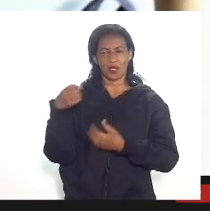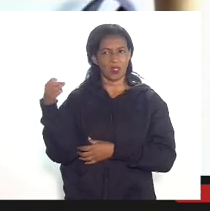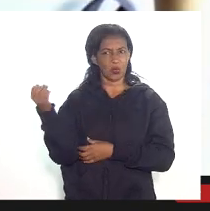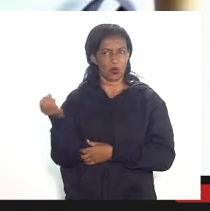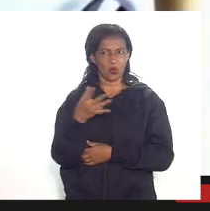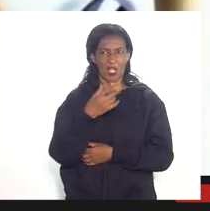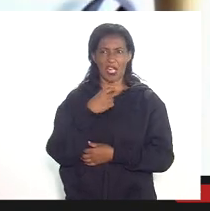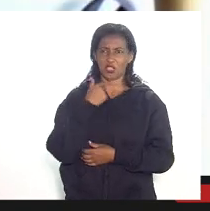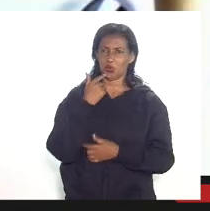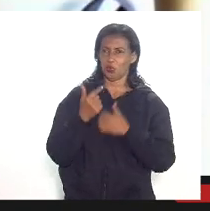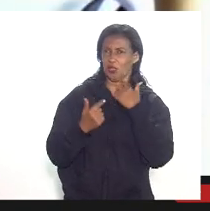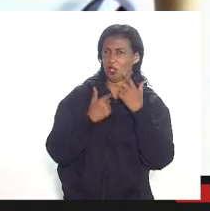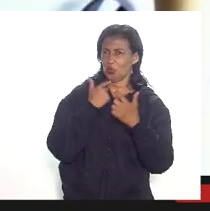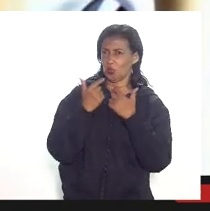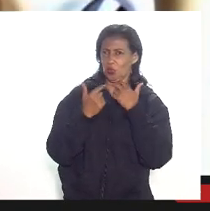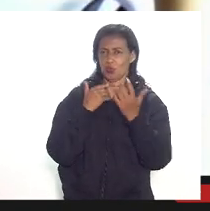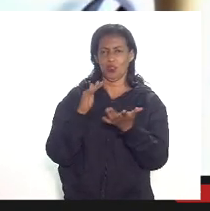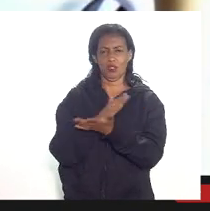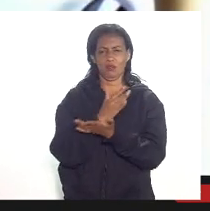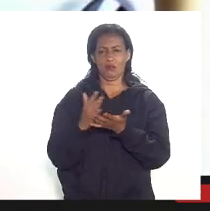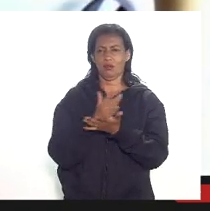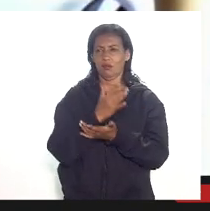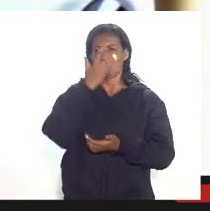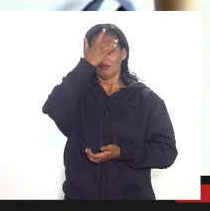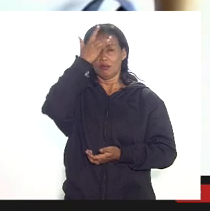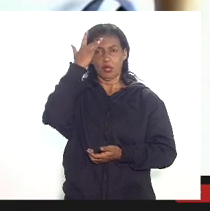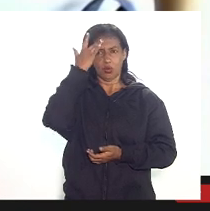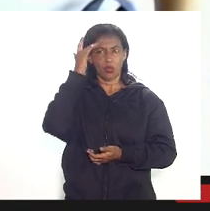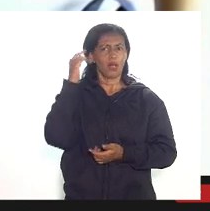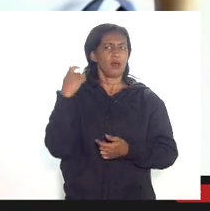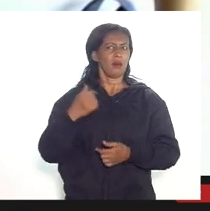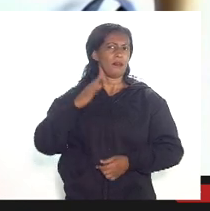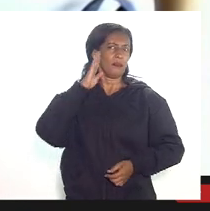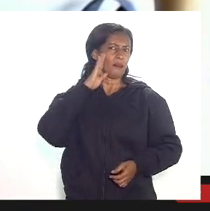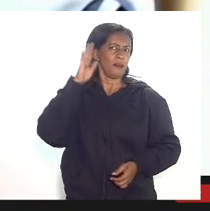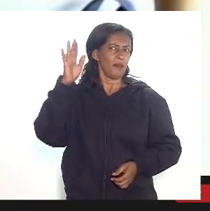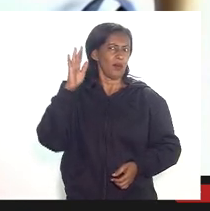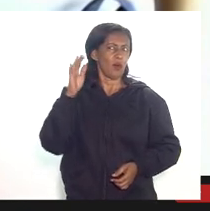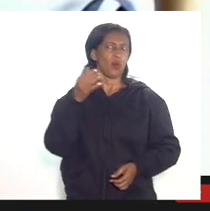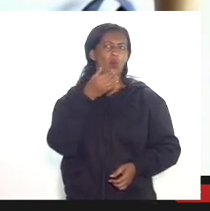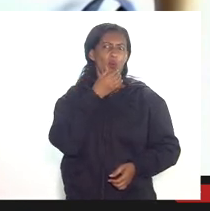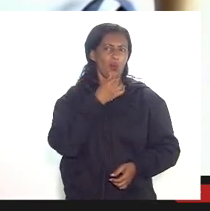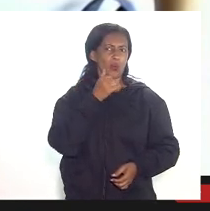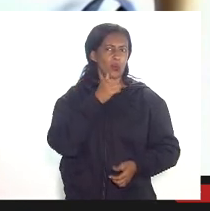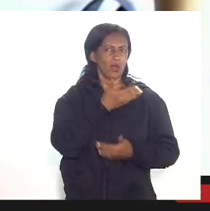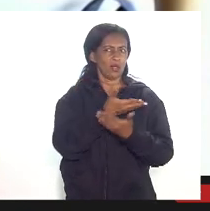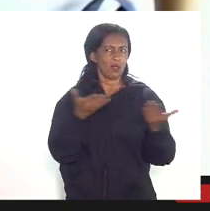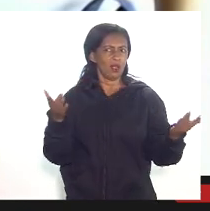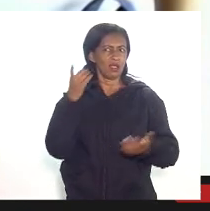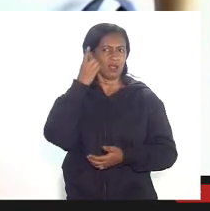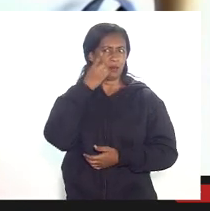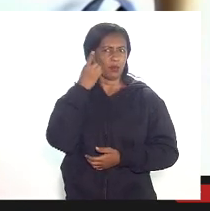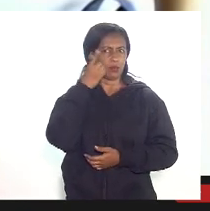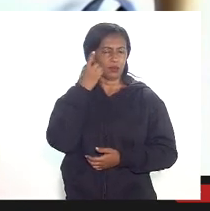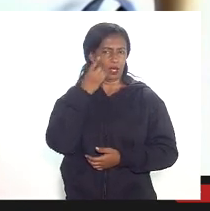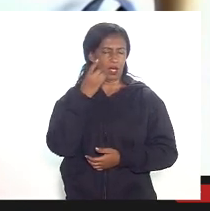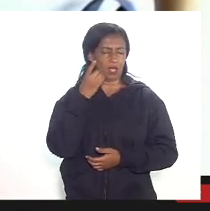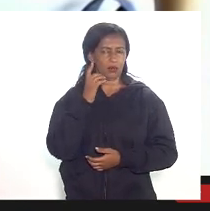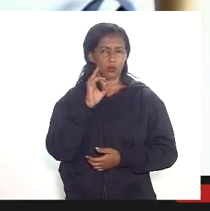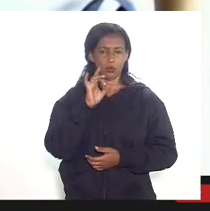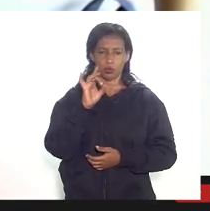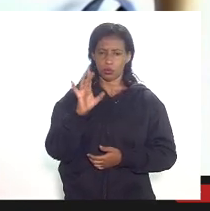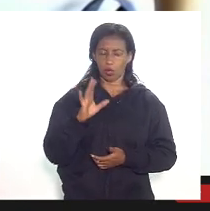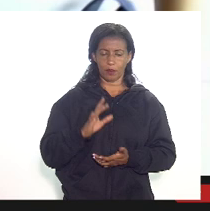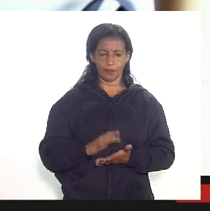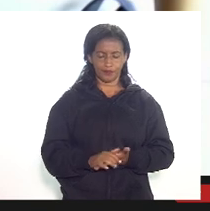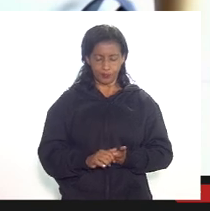para a maioria das pessoas que estão aqui principalmente as senhoras e senhoras deputados mas só para uma questão de